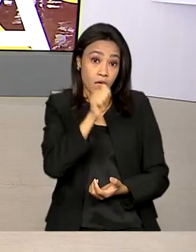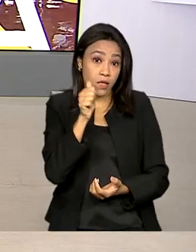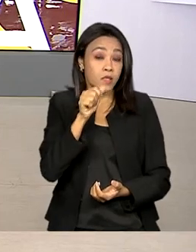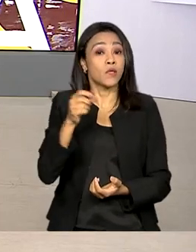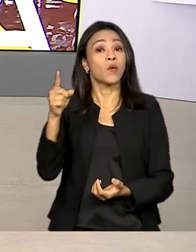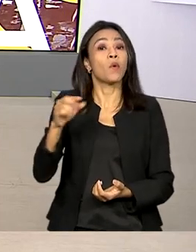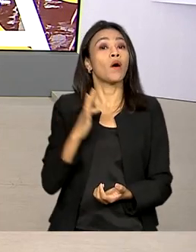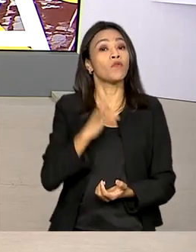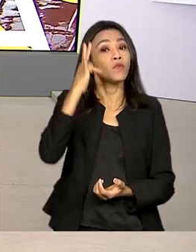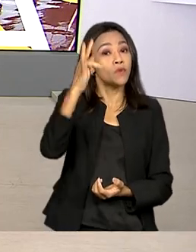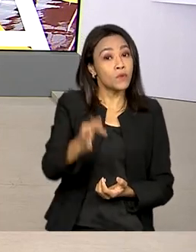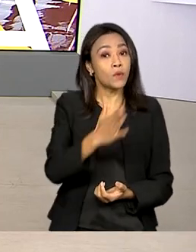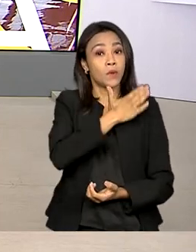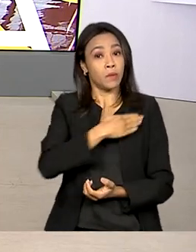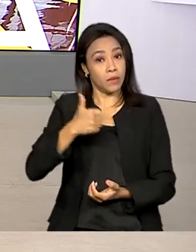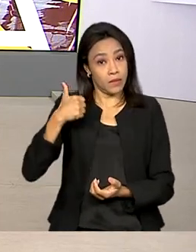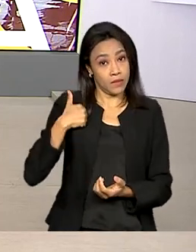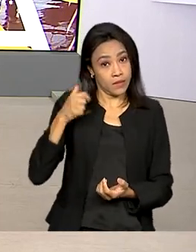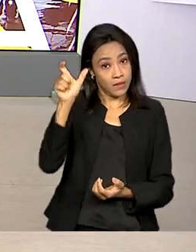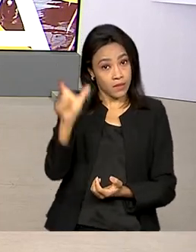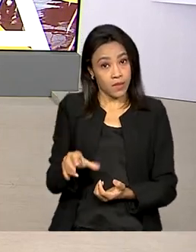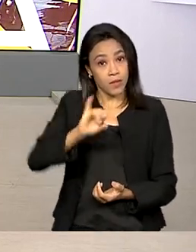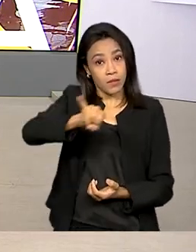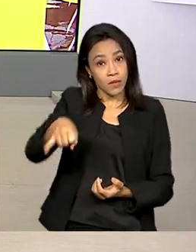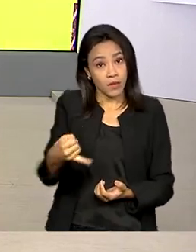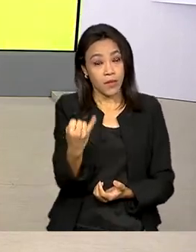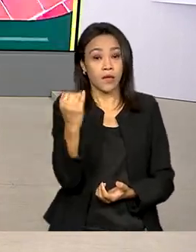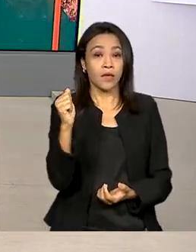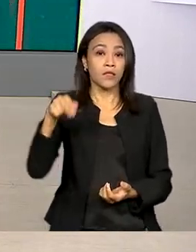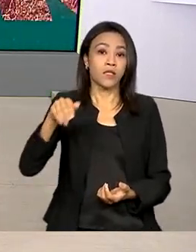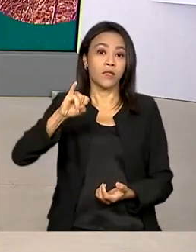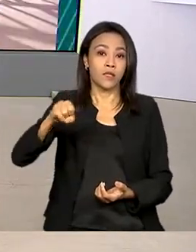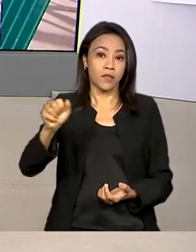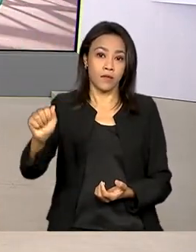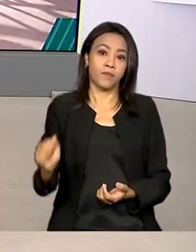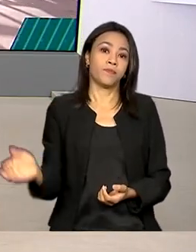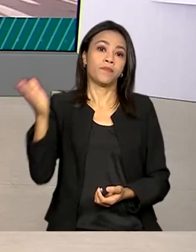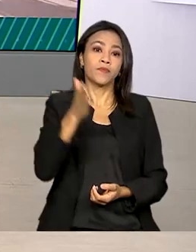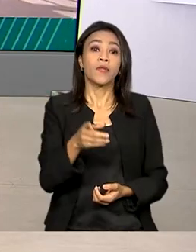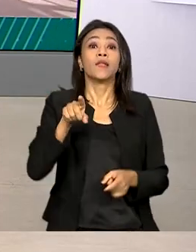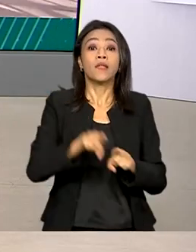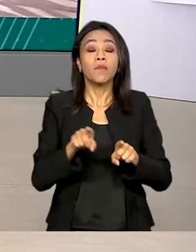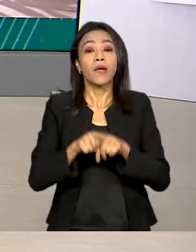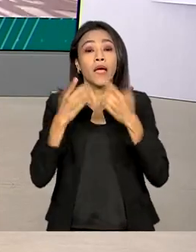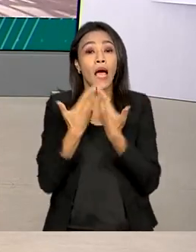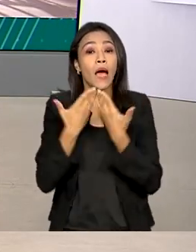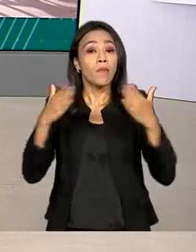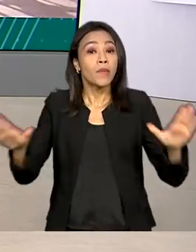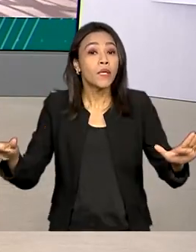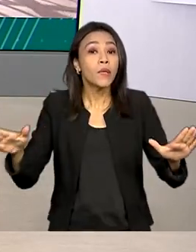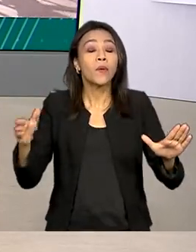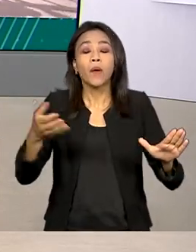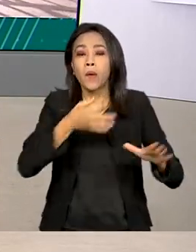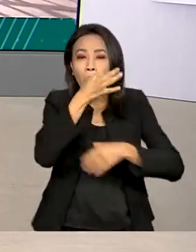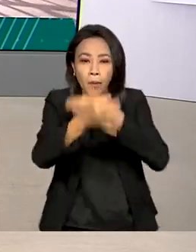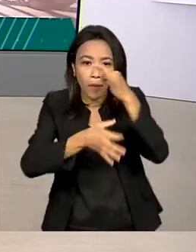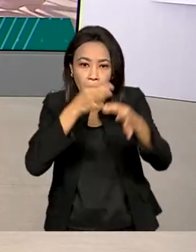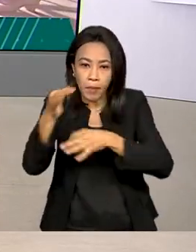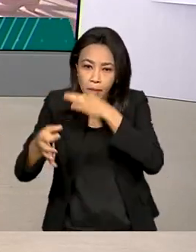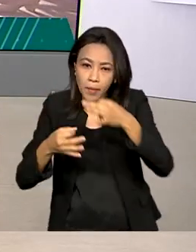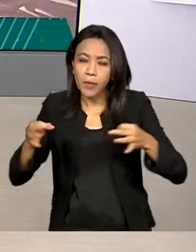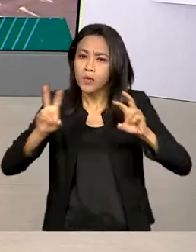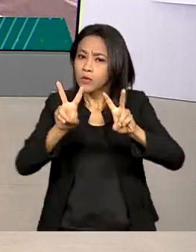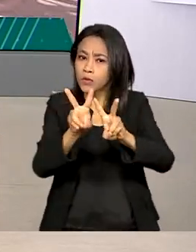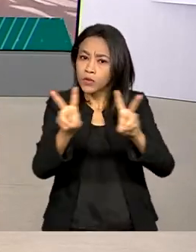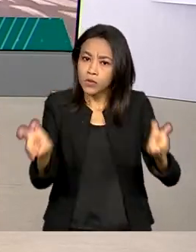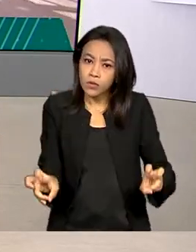O governo federal abriu uma consulta pública para receber contribuições e ideias para modernizar a legislação do transporte